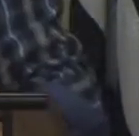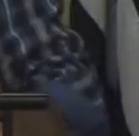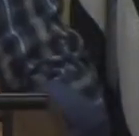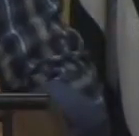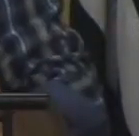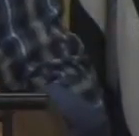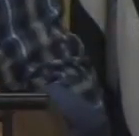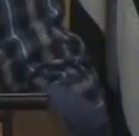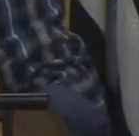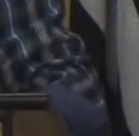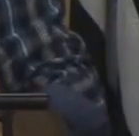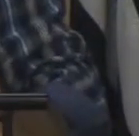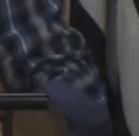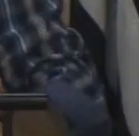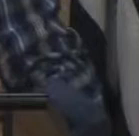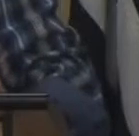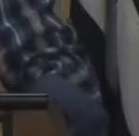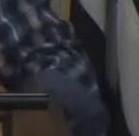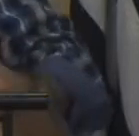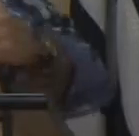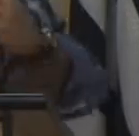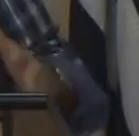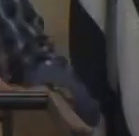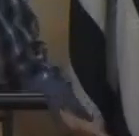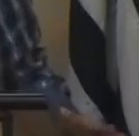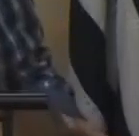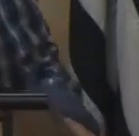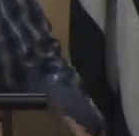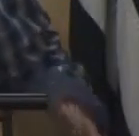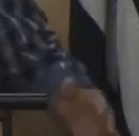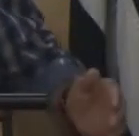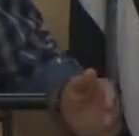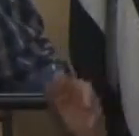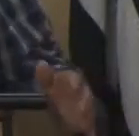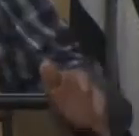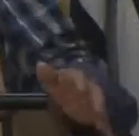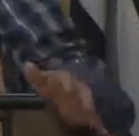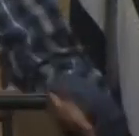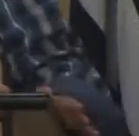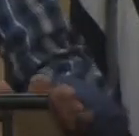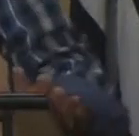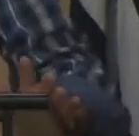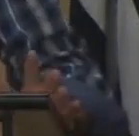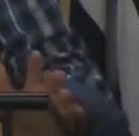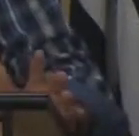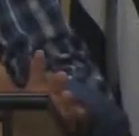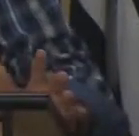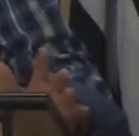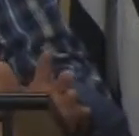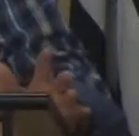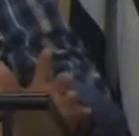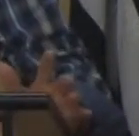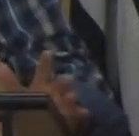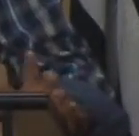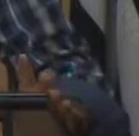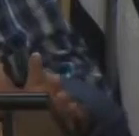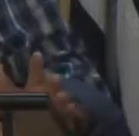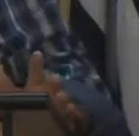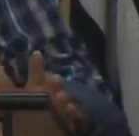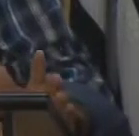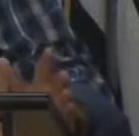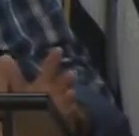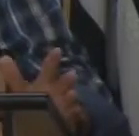alguns IPTUs que estão aí absurdos para que a gente não precise mais entrar na justiça e